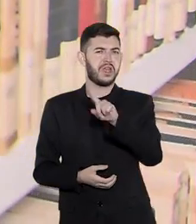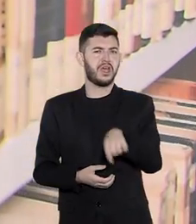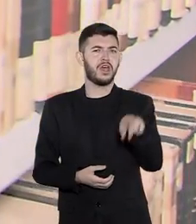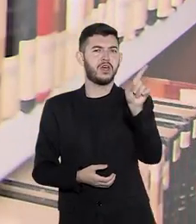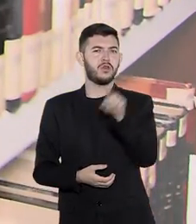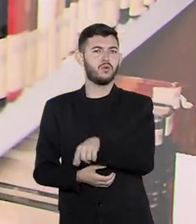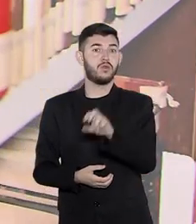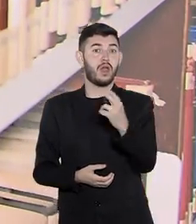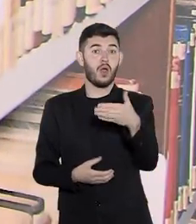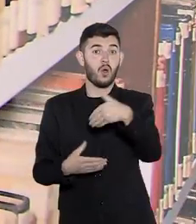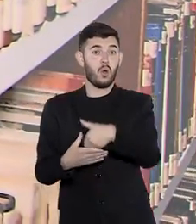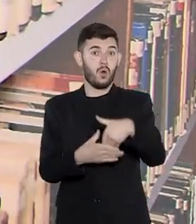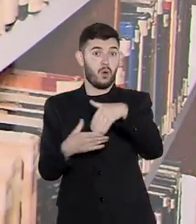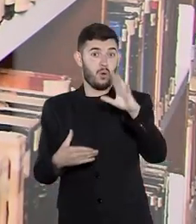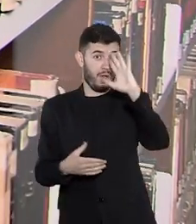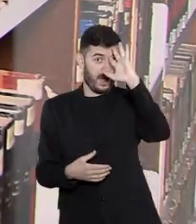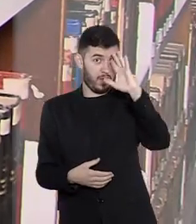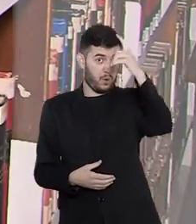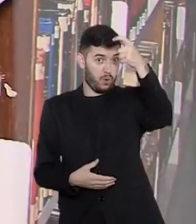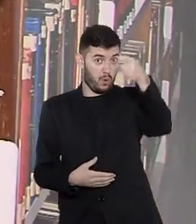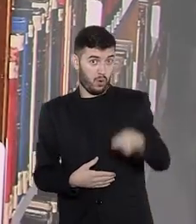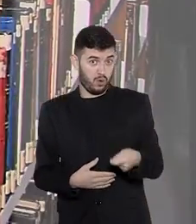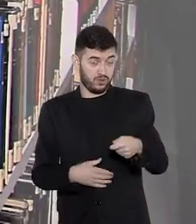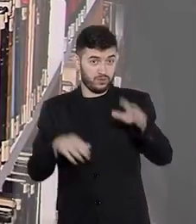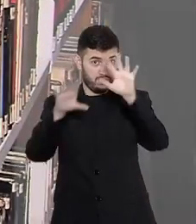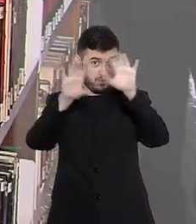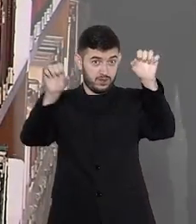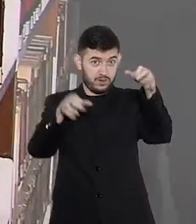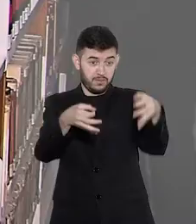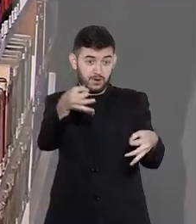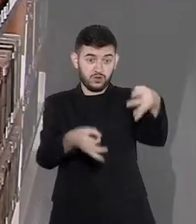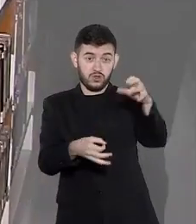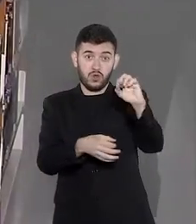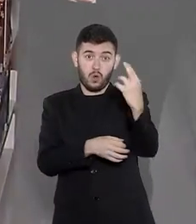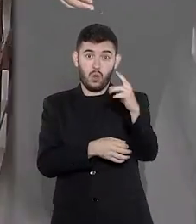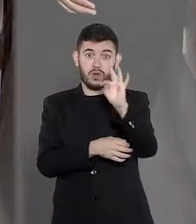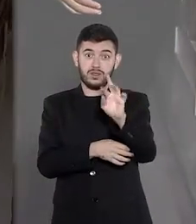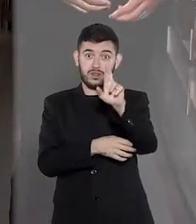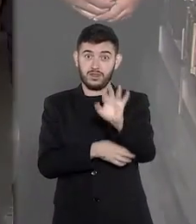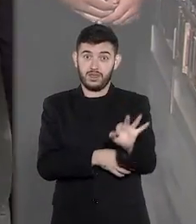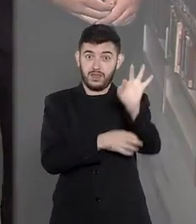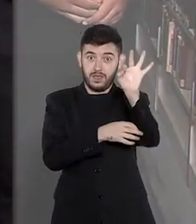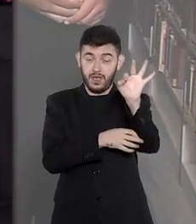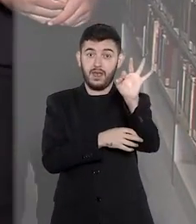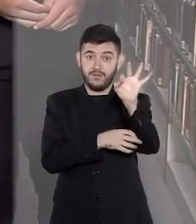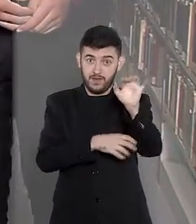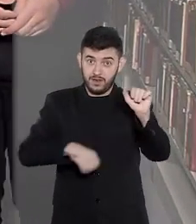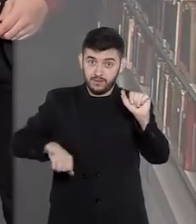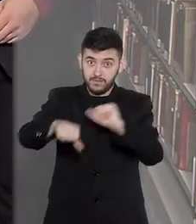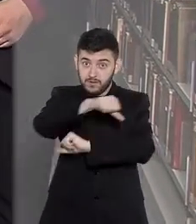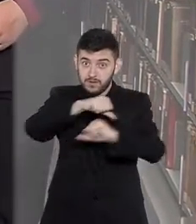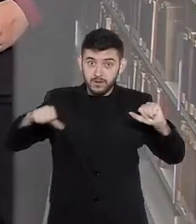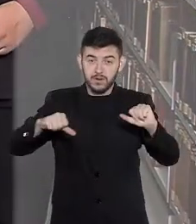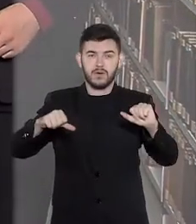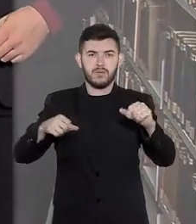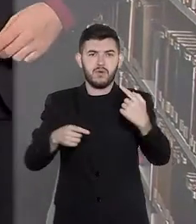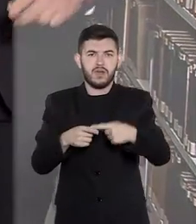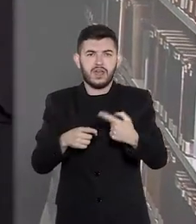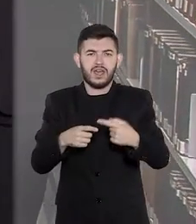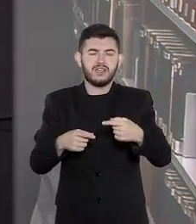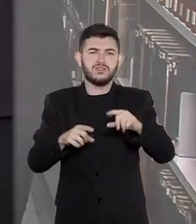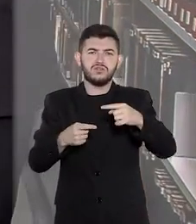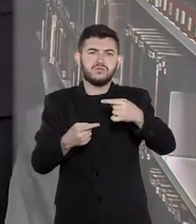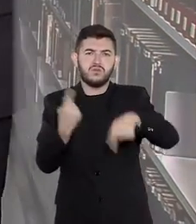Anular ou reformar acórdão do Tribunal de Justiça ou do Tribunal Regional Federal, cuja interpretação de lei